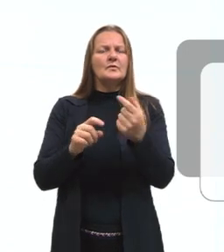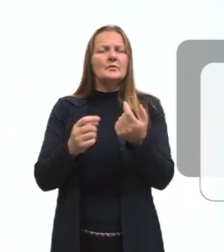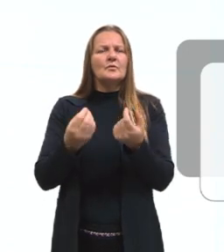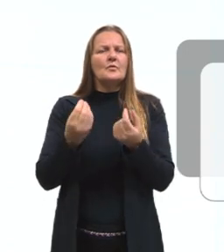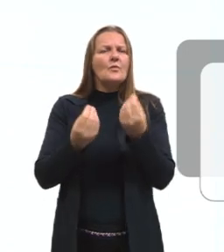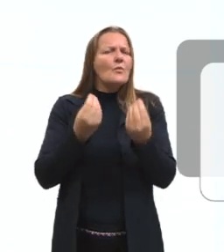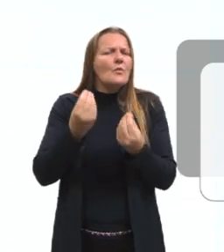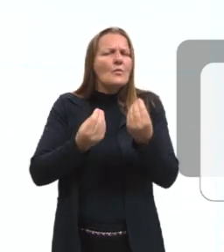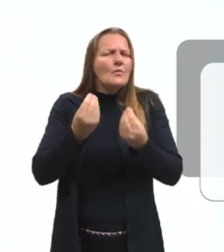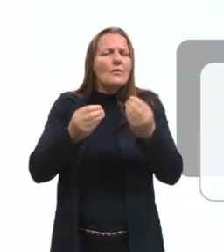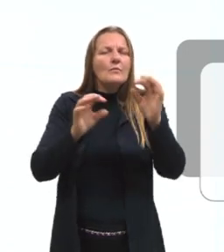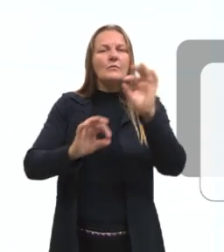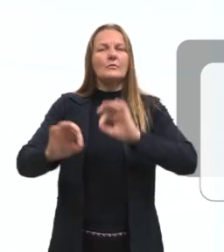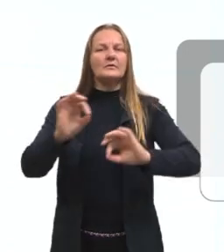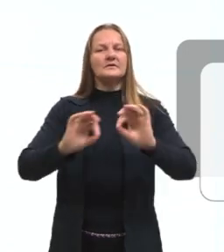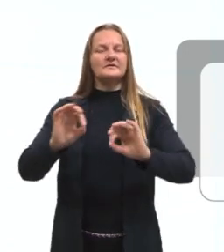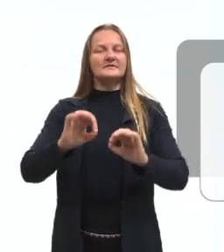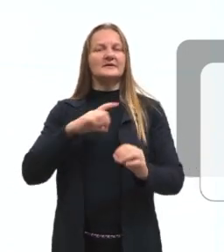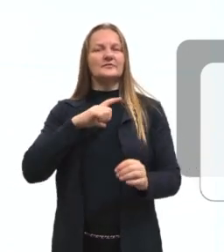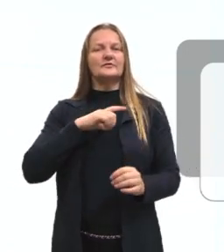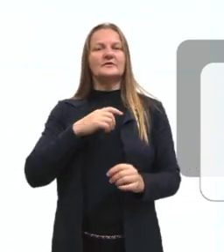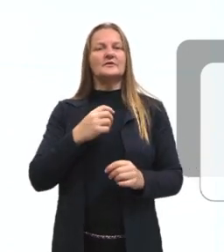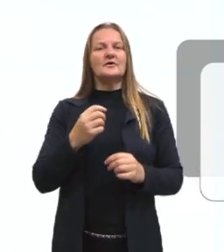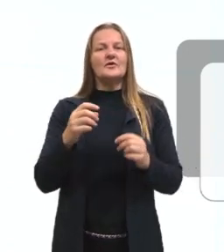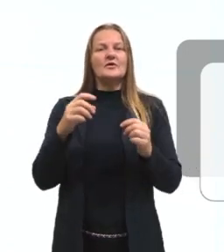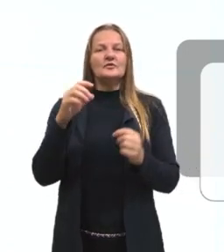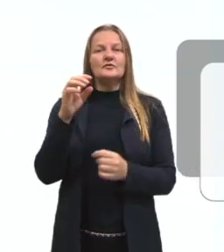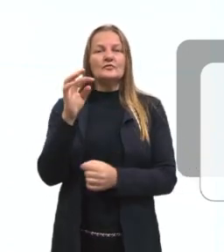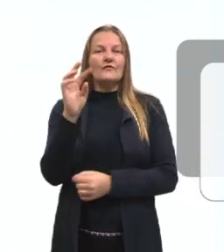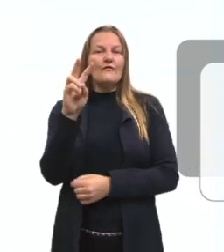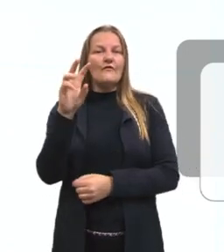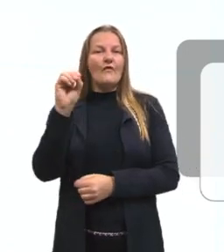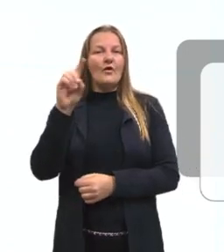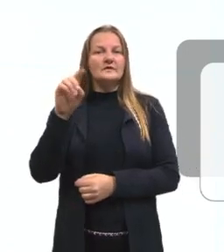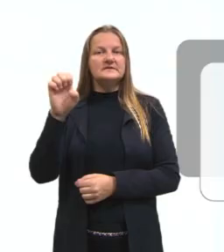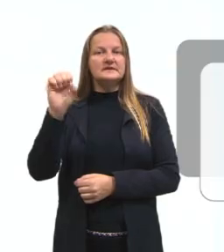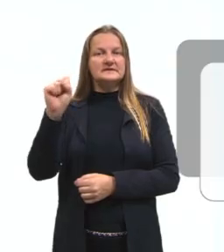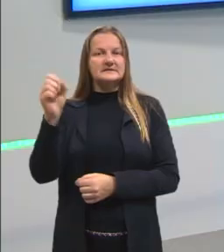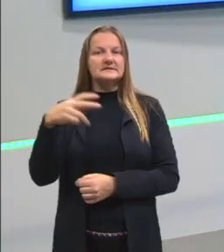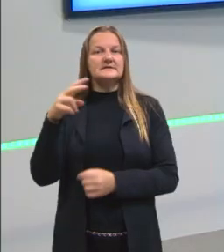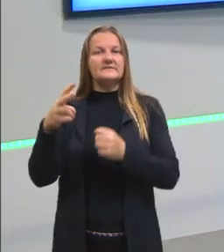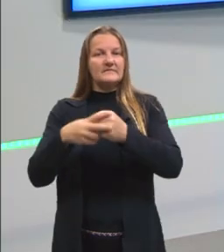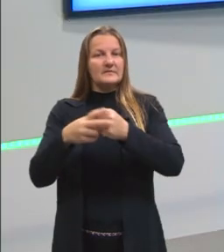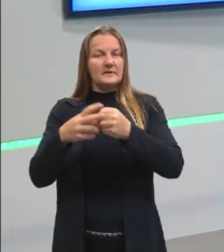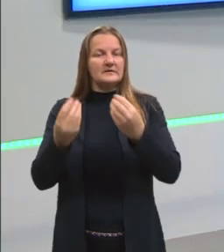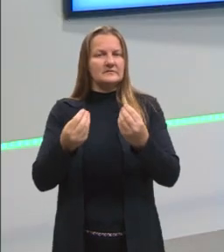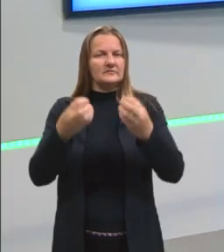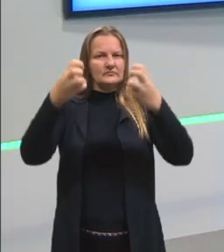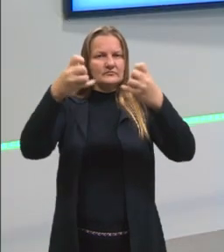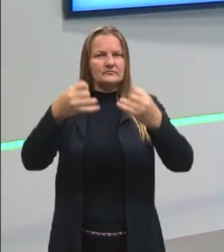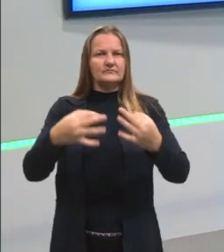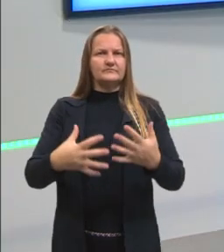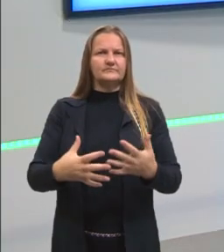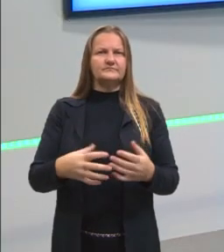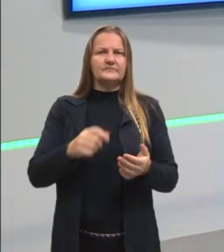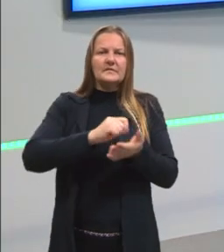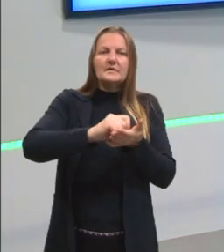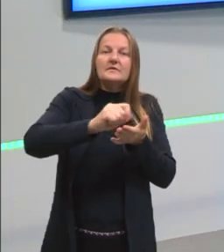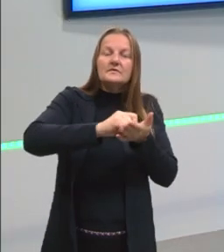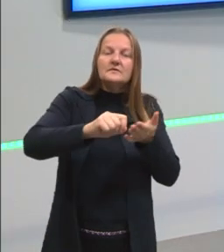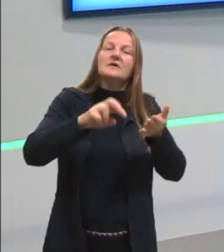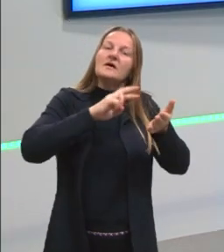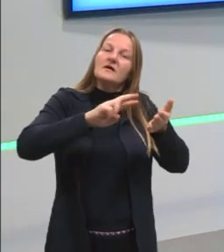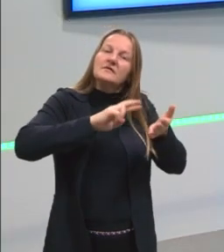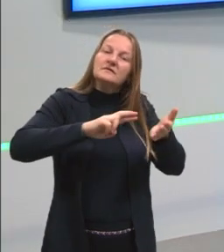a gente vai organizar as vozes verbais, que são importantíssimas quando a gente pensa em escrita, em